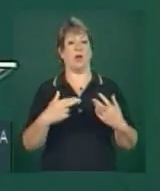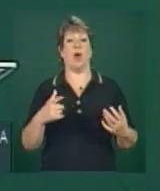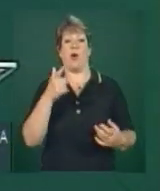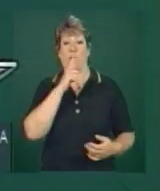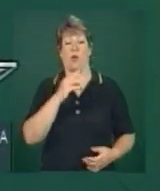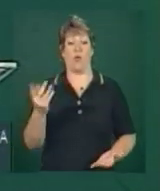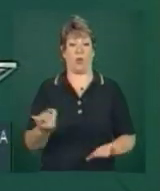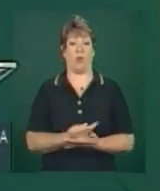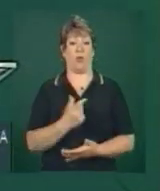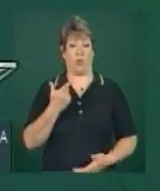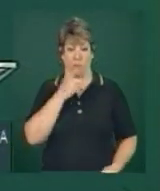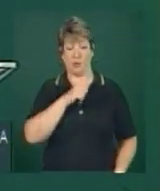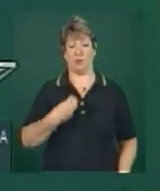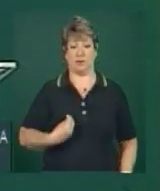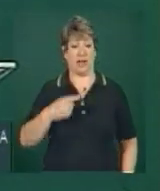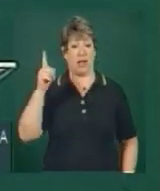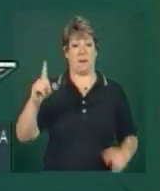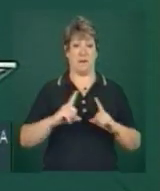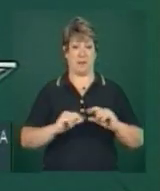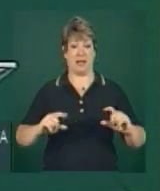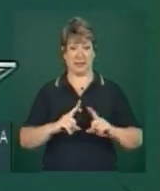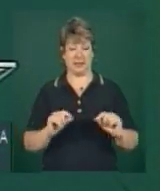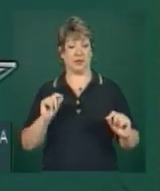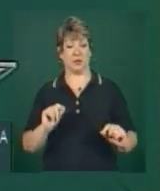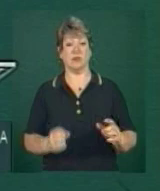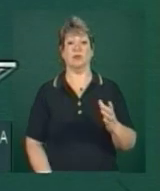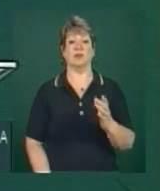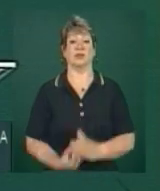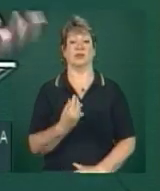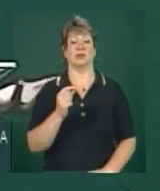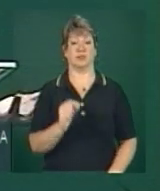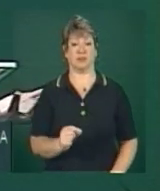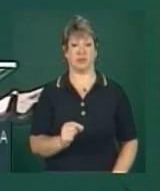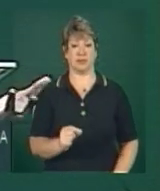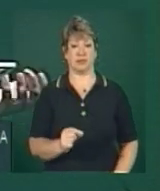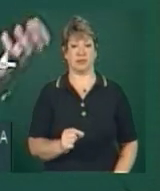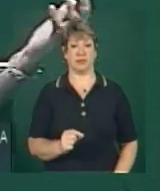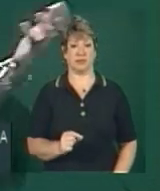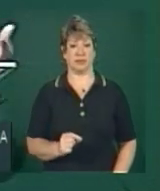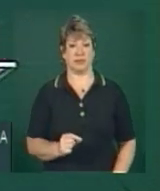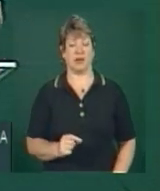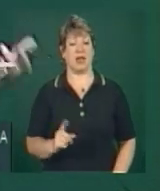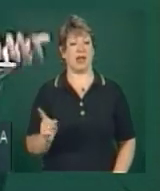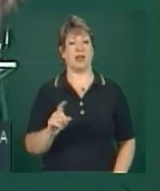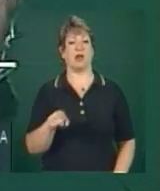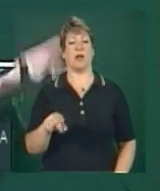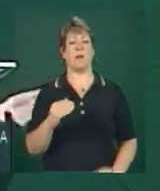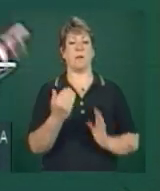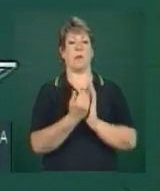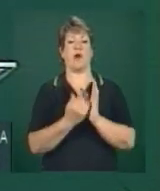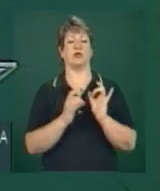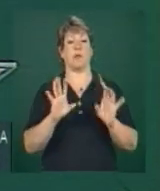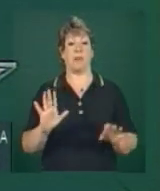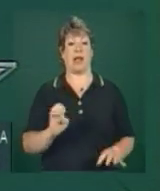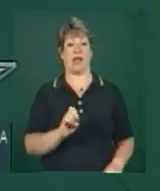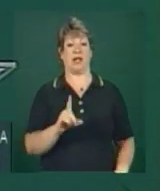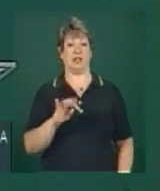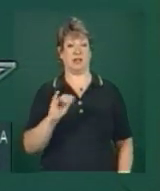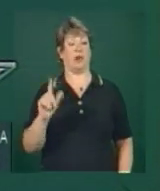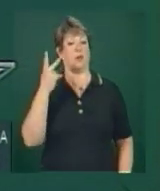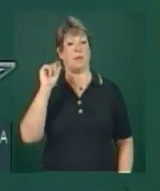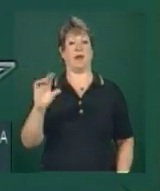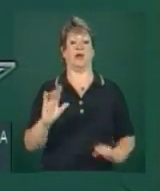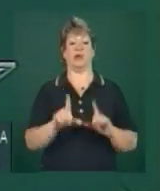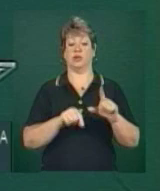Brasília que foi o lançamento não mais do programa, mas do edital para